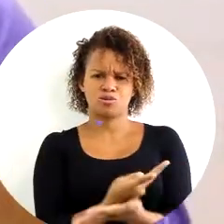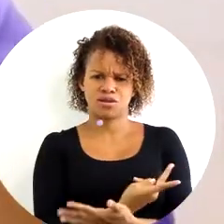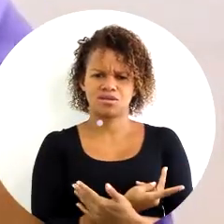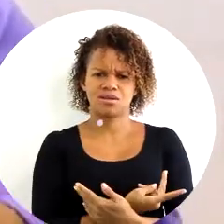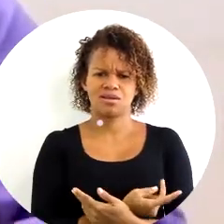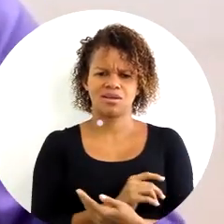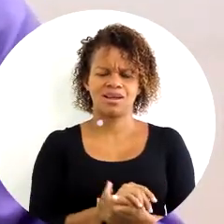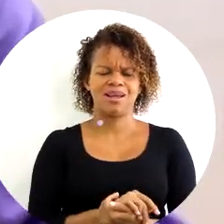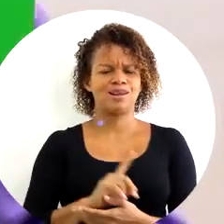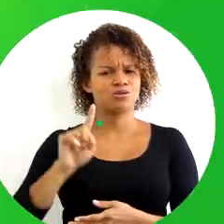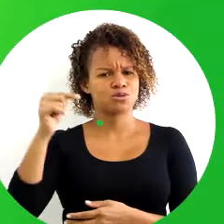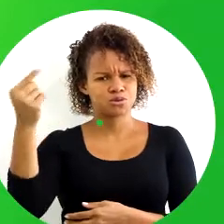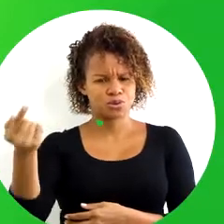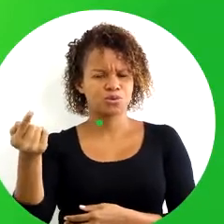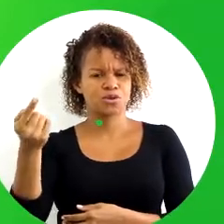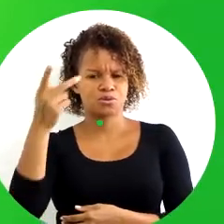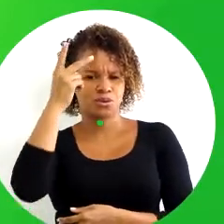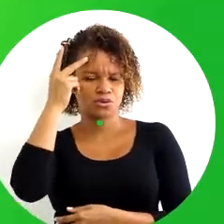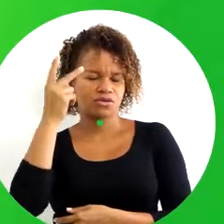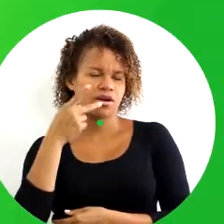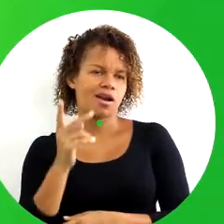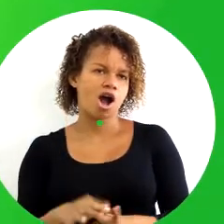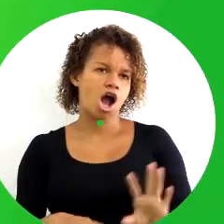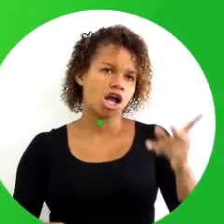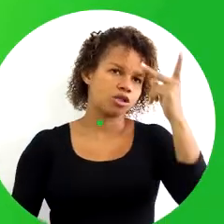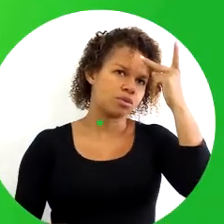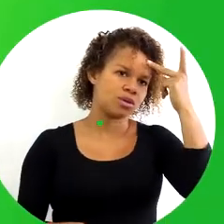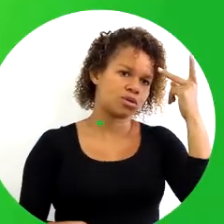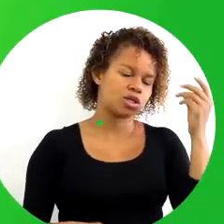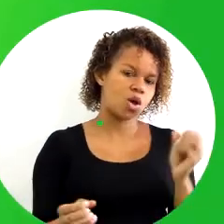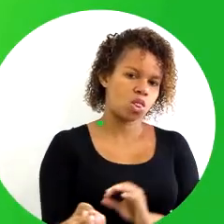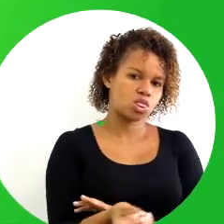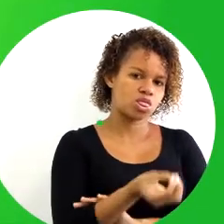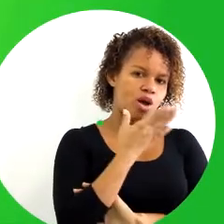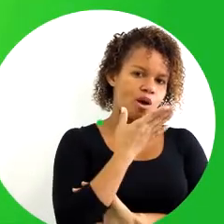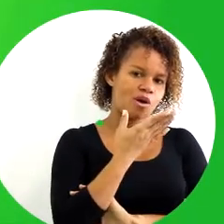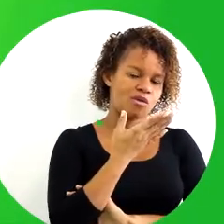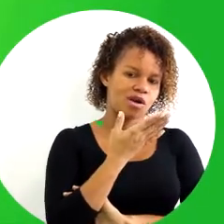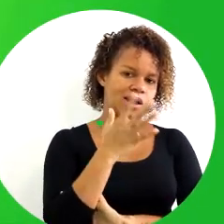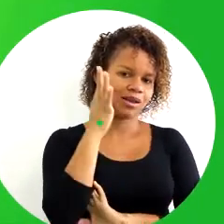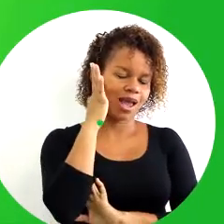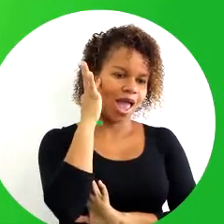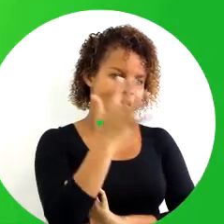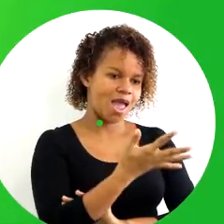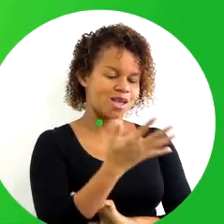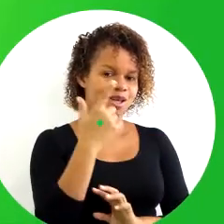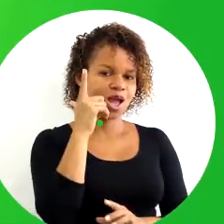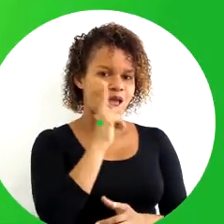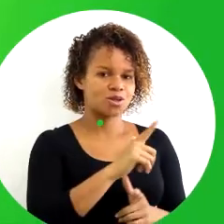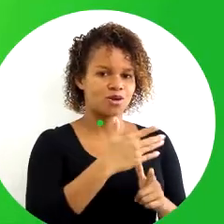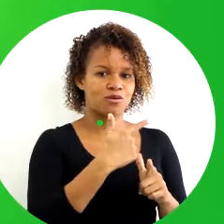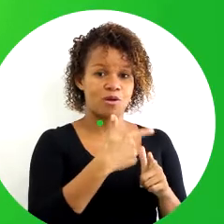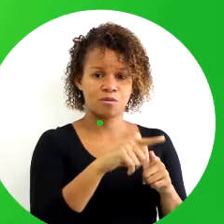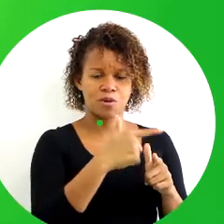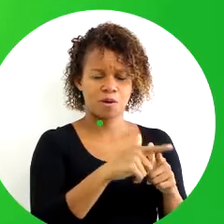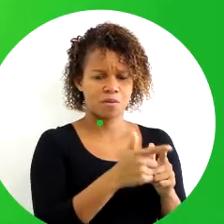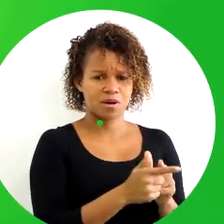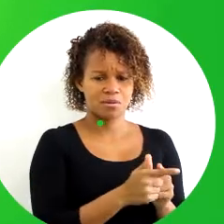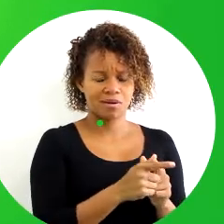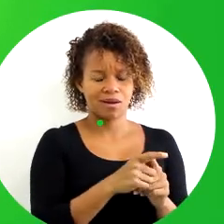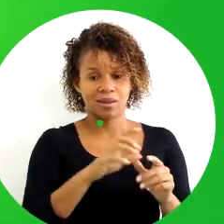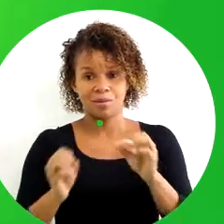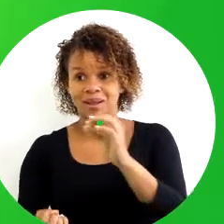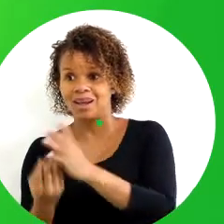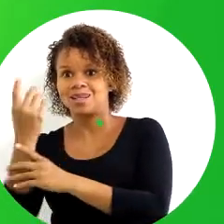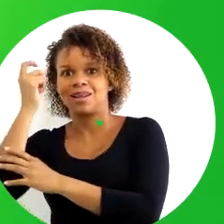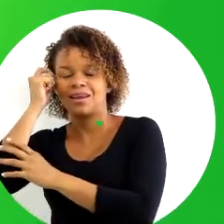E aí os autores vão dizer assim, as pessoas são molas propulsoras da solução de problemas e da realização de grandes